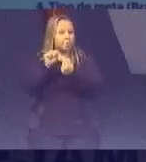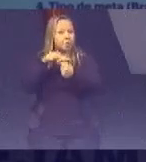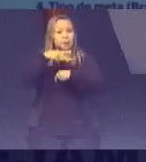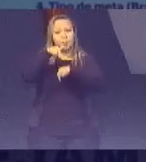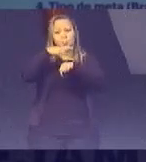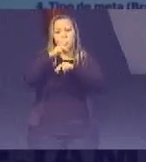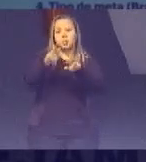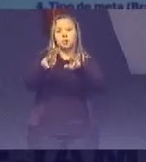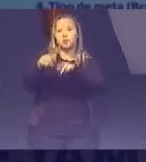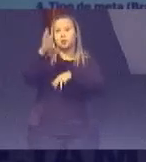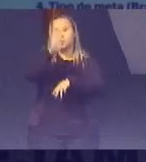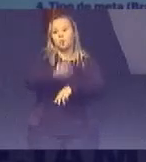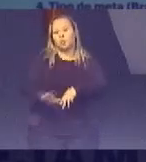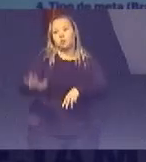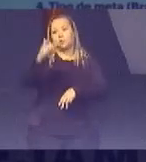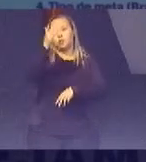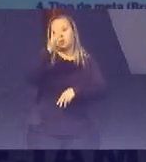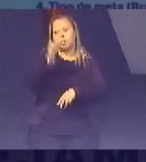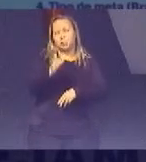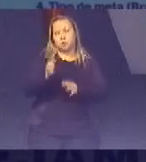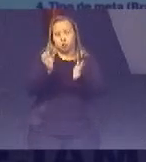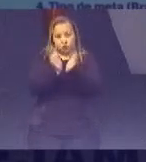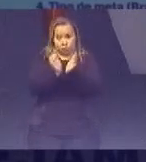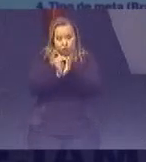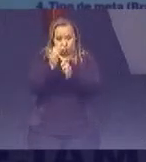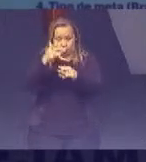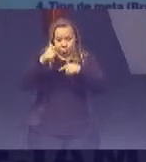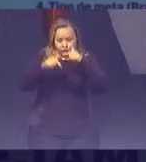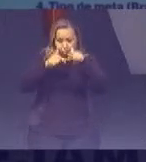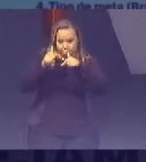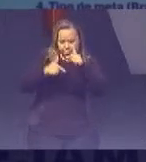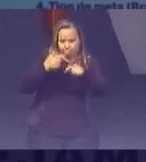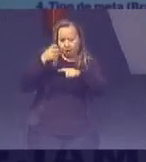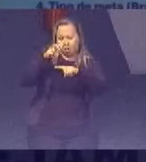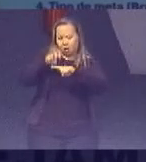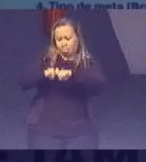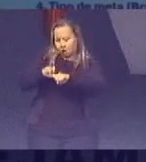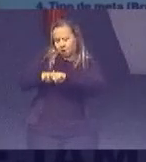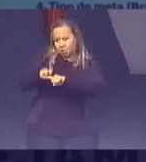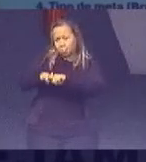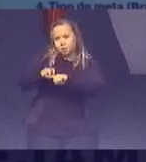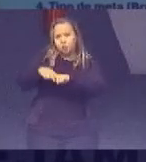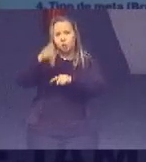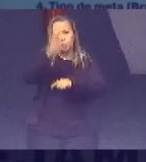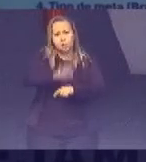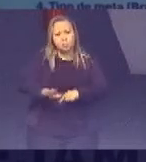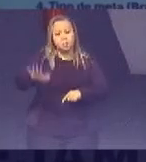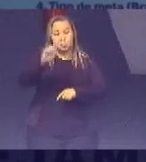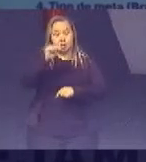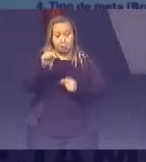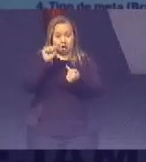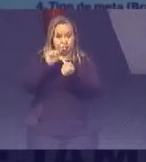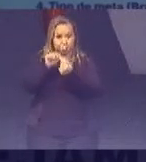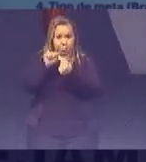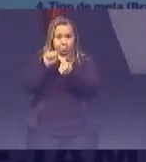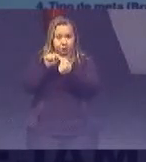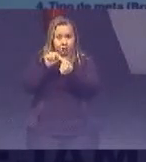Como o Brasil Então o grupo De trabalho Que sentou Para nacionalizar Essas metas